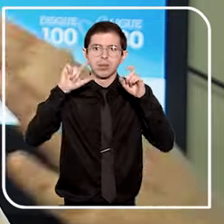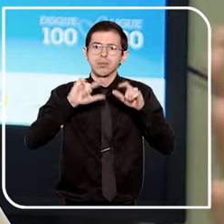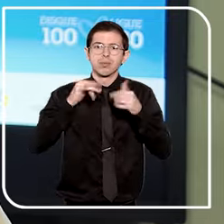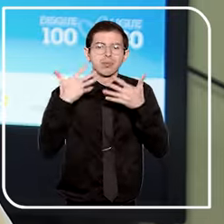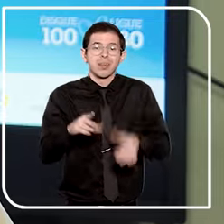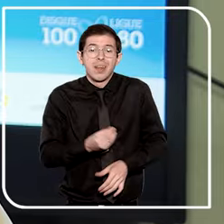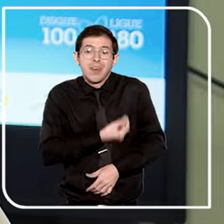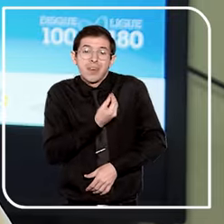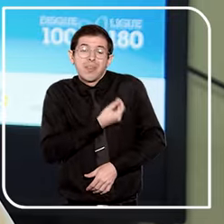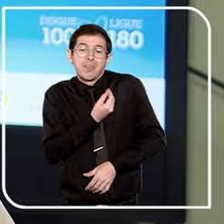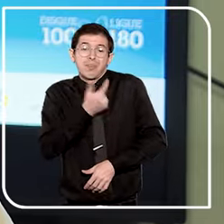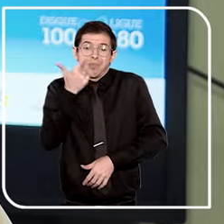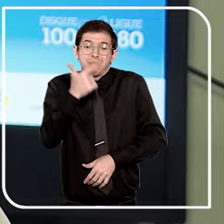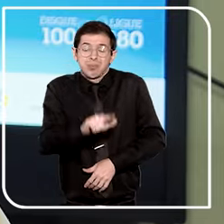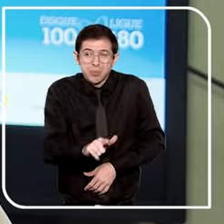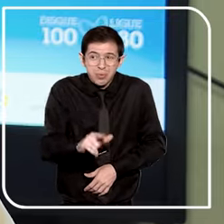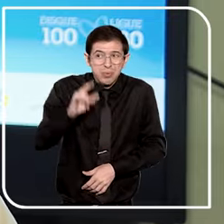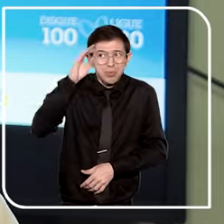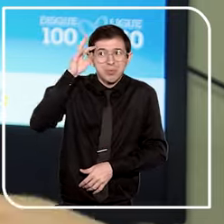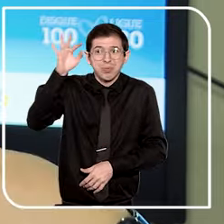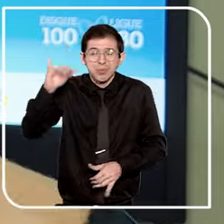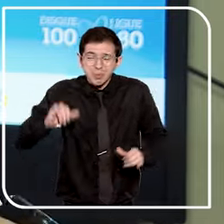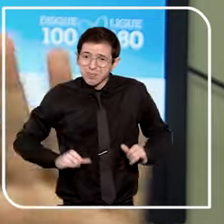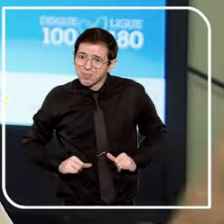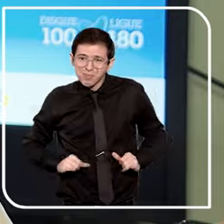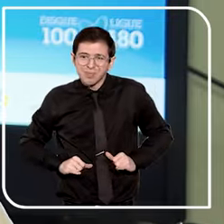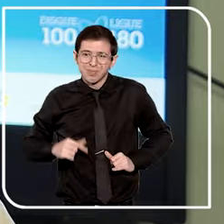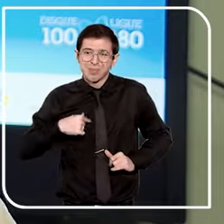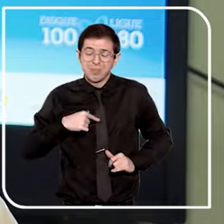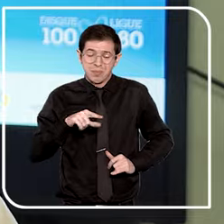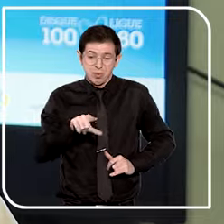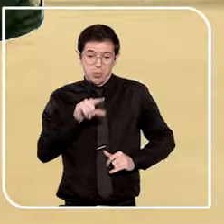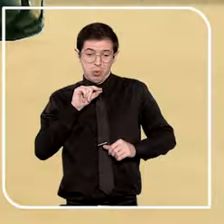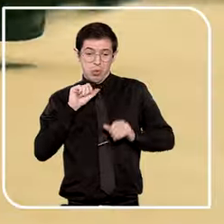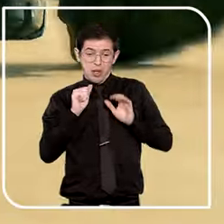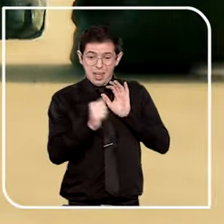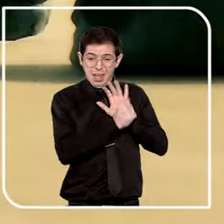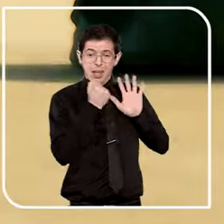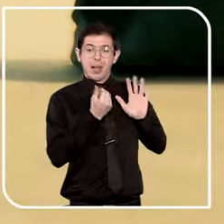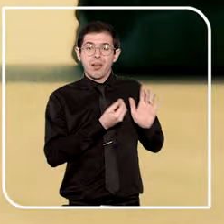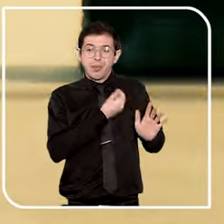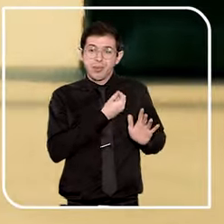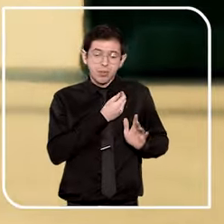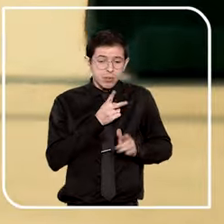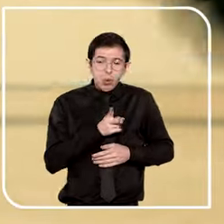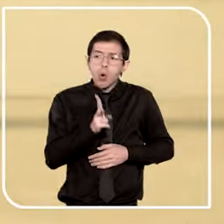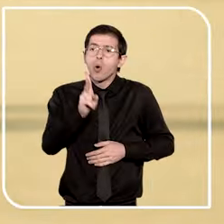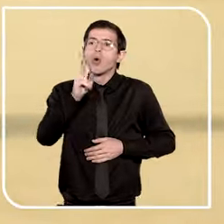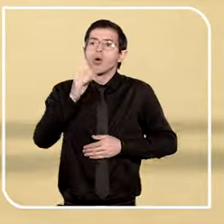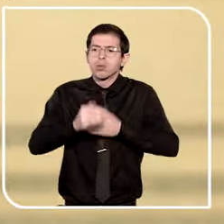querem reviver aquele sofrimento, preferem apagar aquilo e seguir em frente.